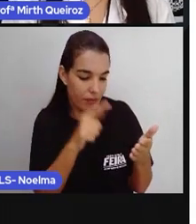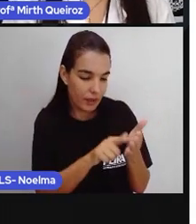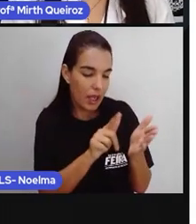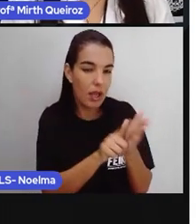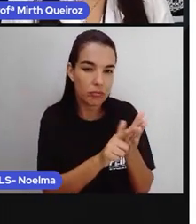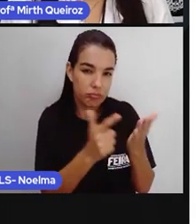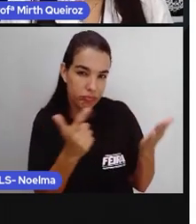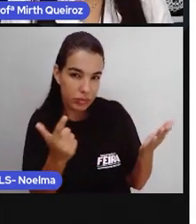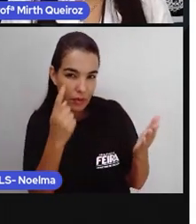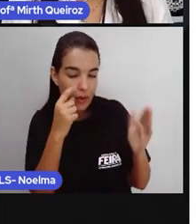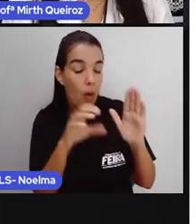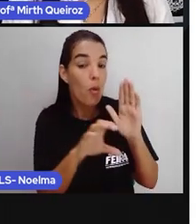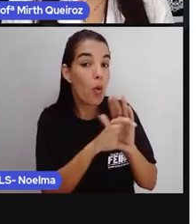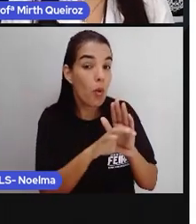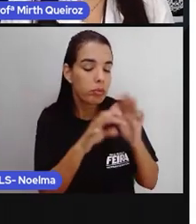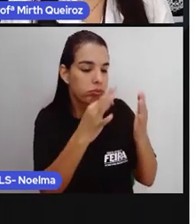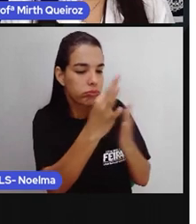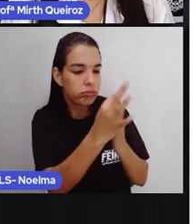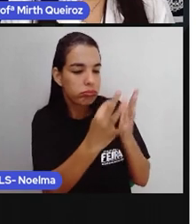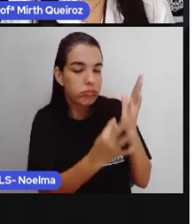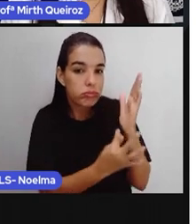abre para você ver o corpo, texto,